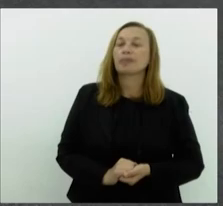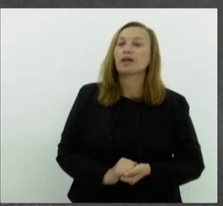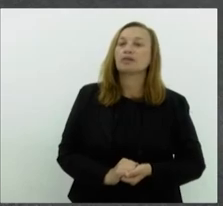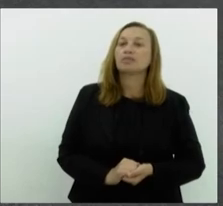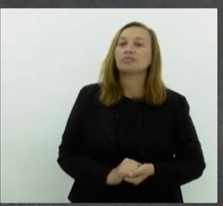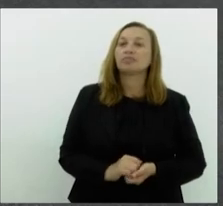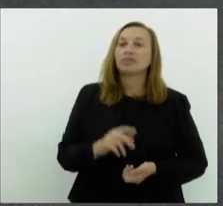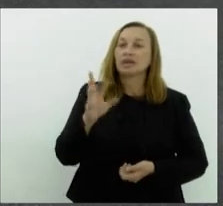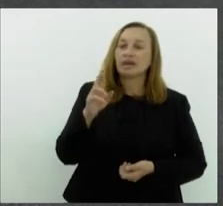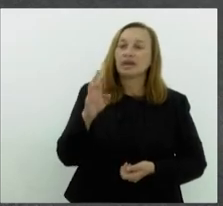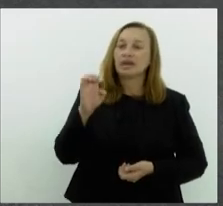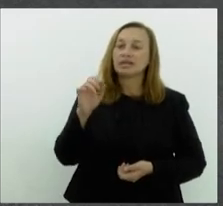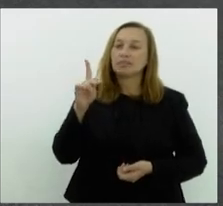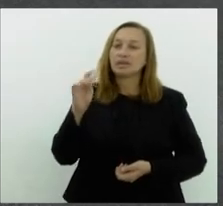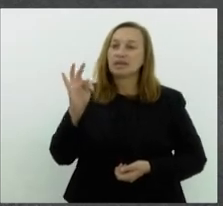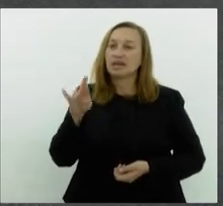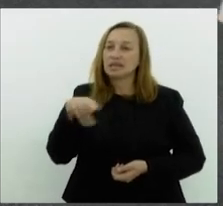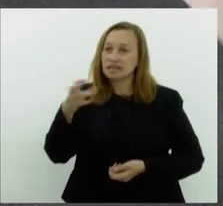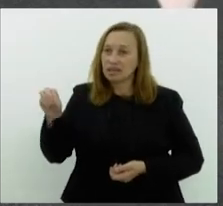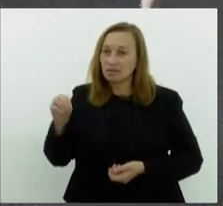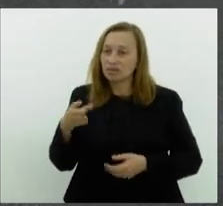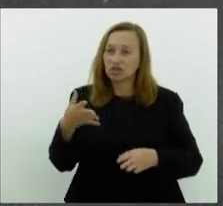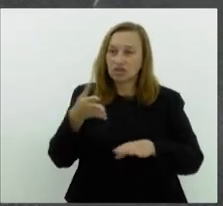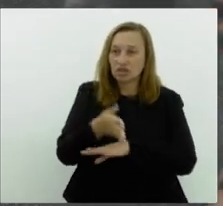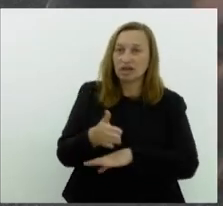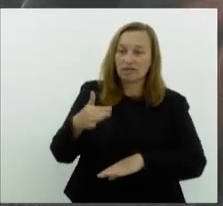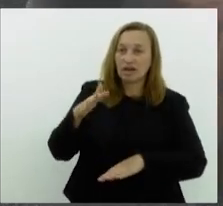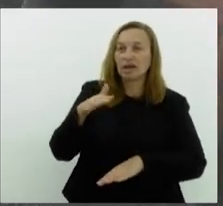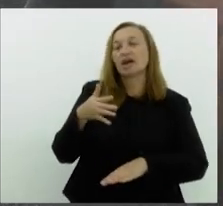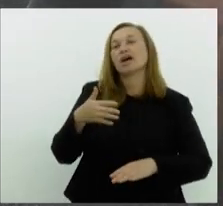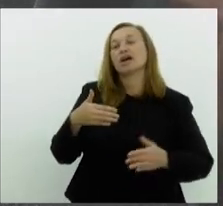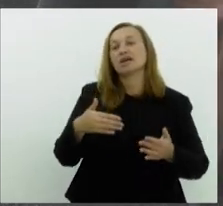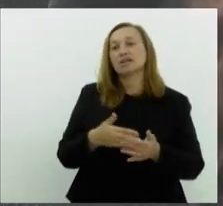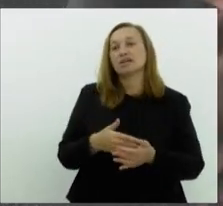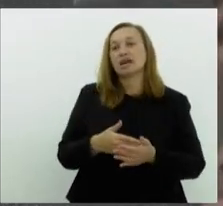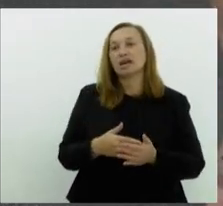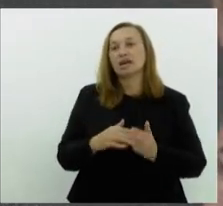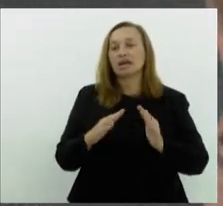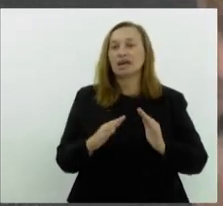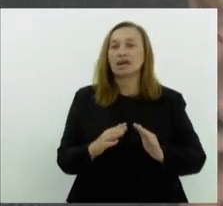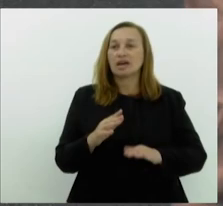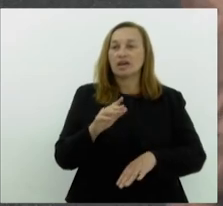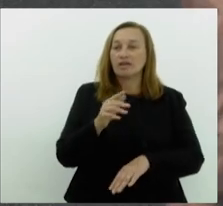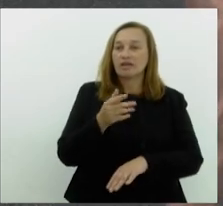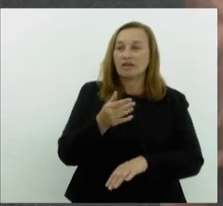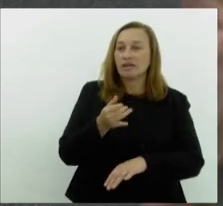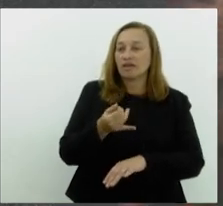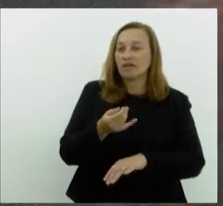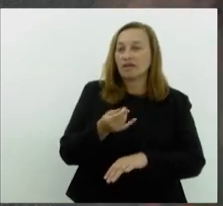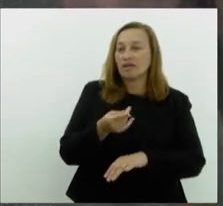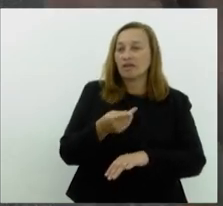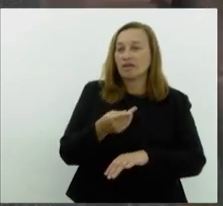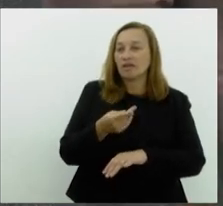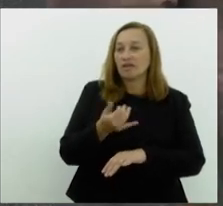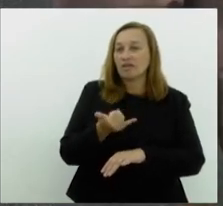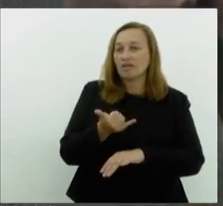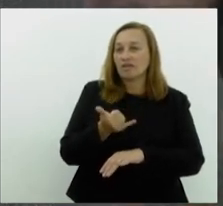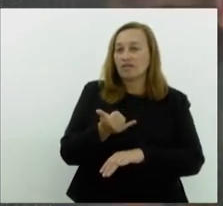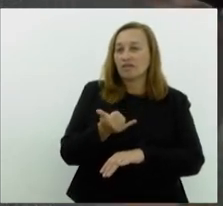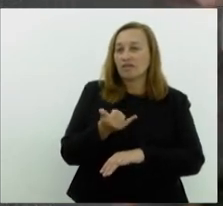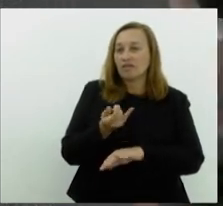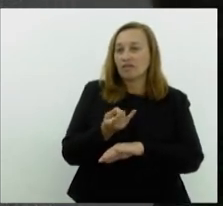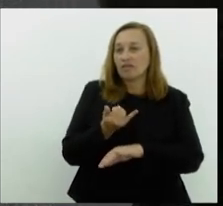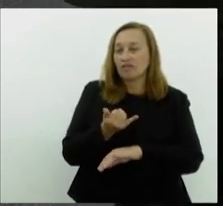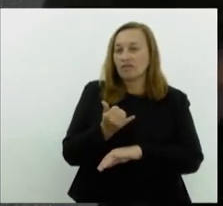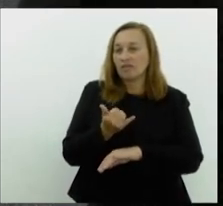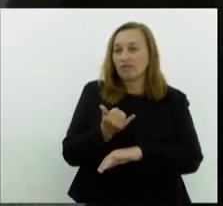chegava até o ferro velho. O projeto, deputado Cláudio Caiado, é um projeto mais